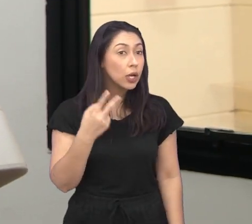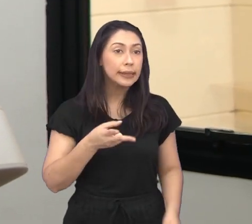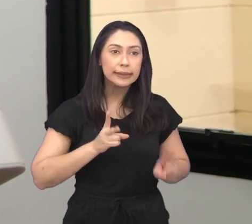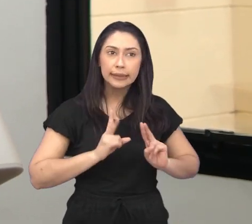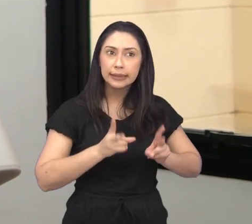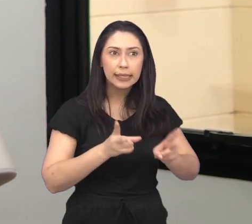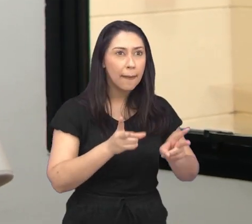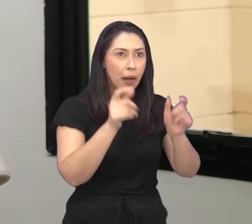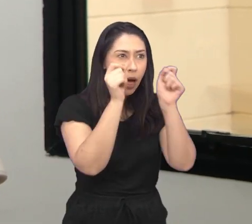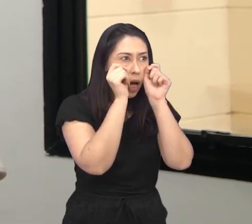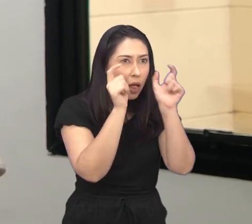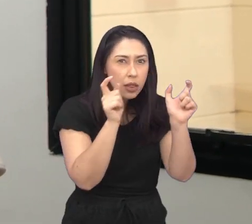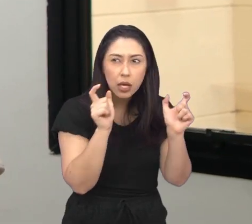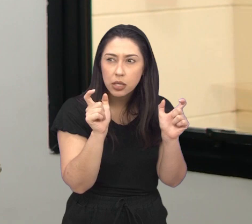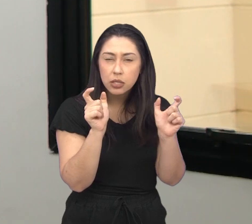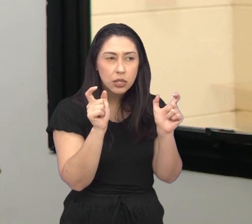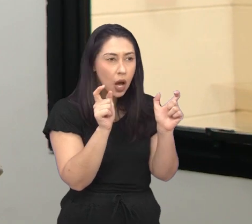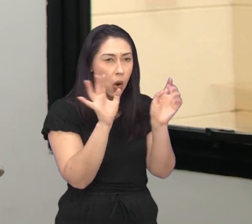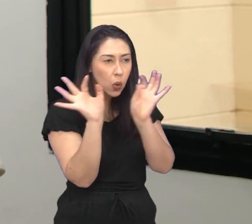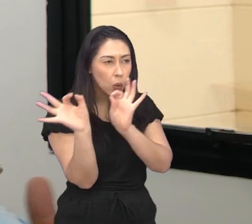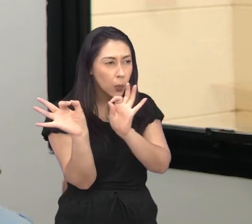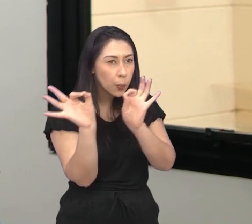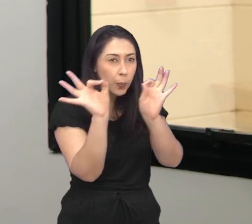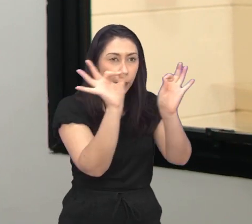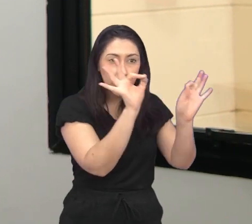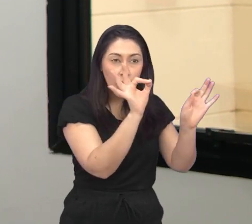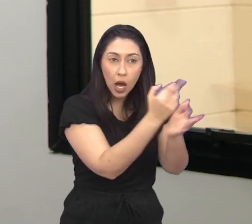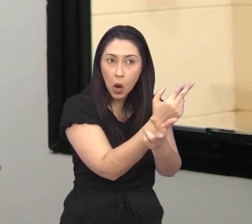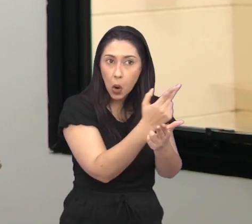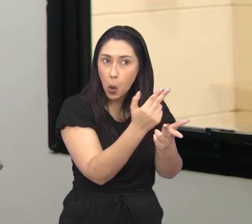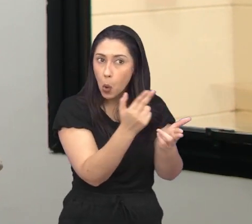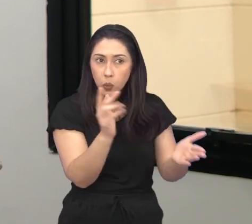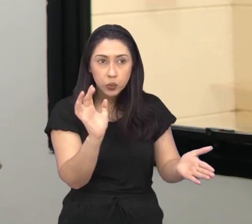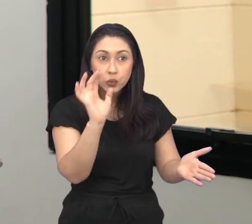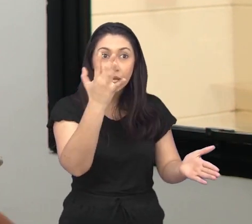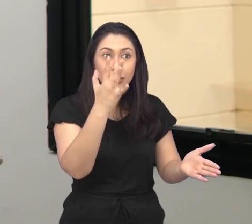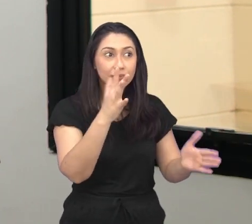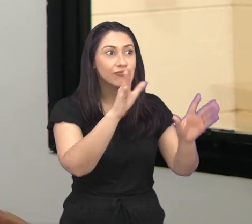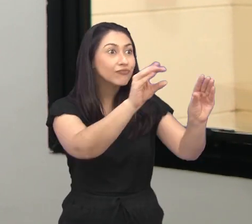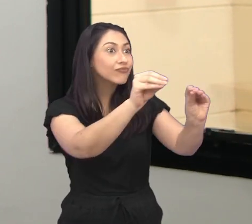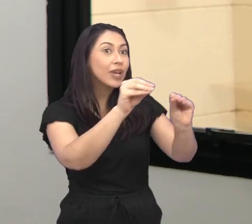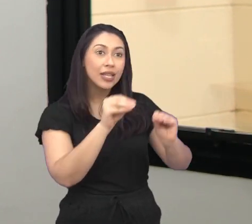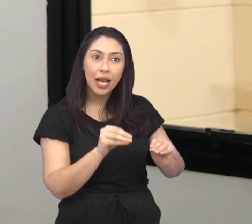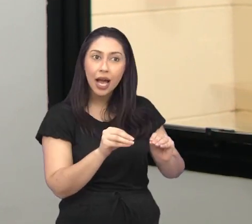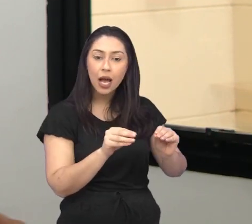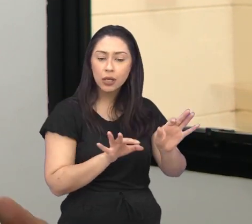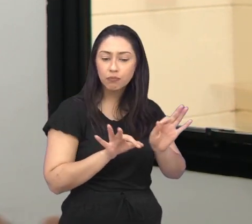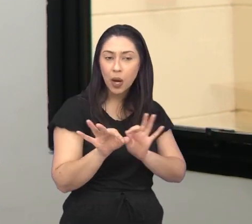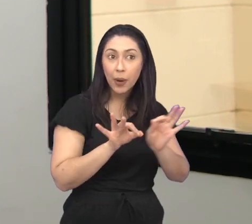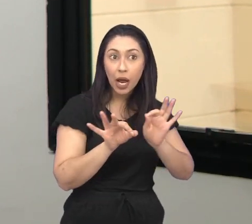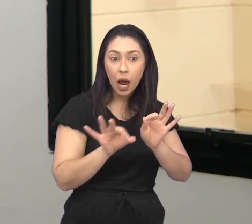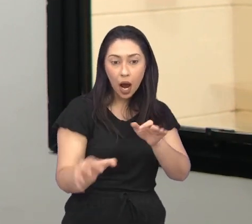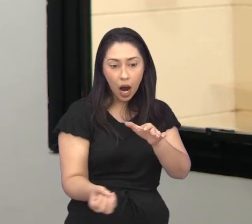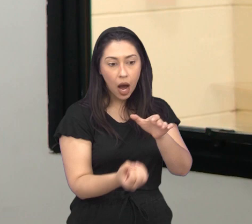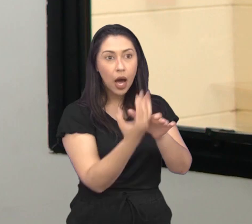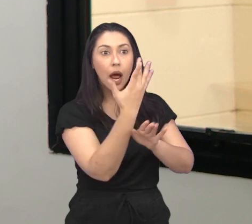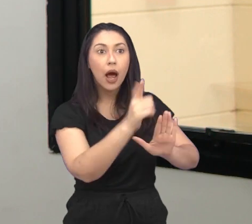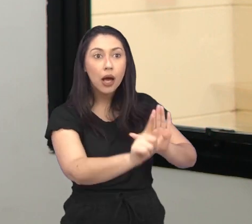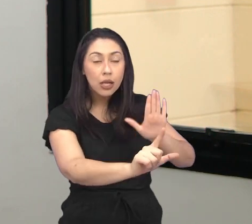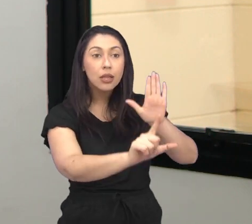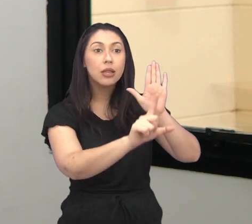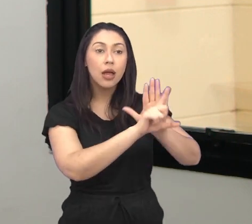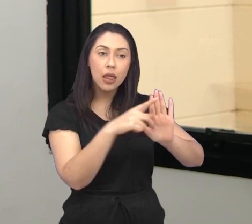temos sempre ouvidos atentos, ficar ligados no que acontece no mundo para trazer para cá, melhorar e criar